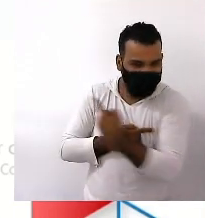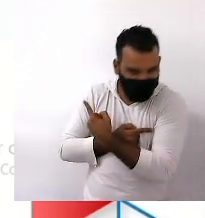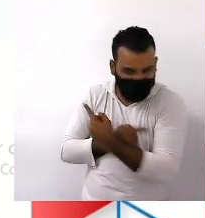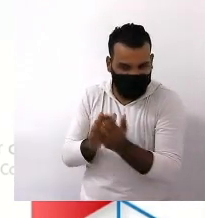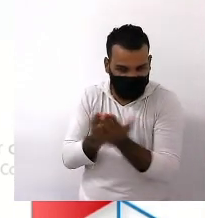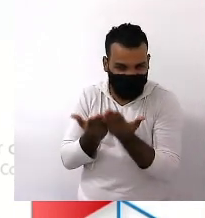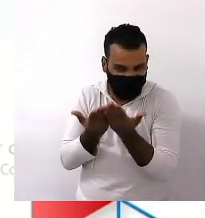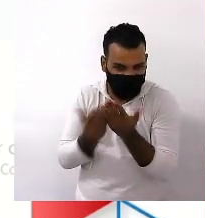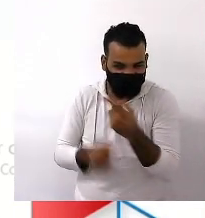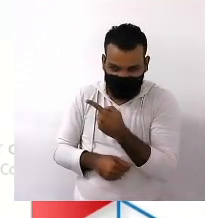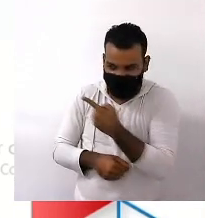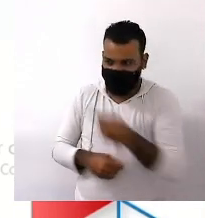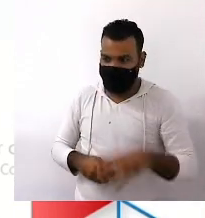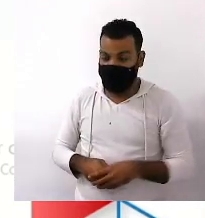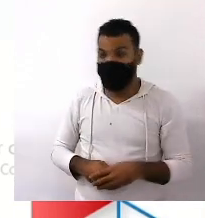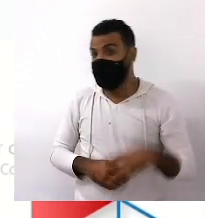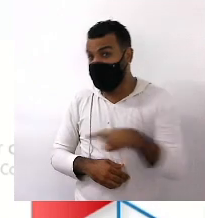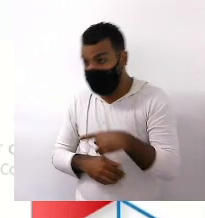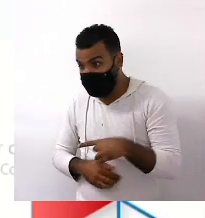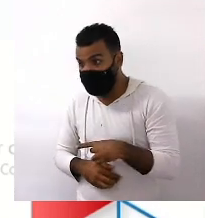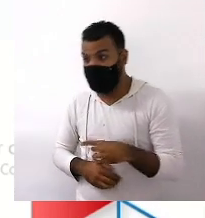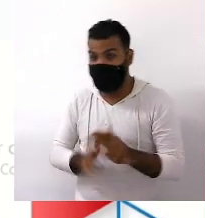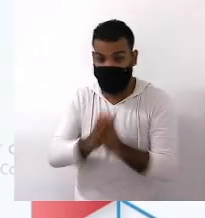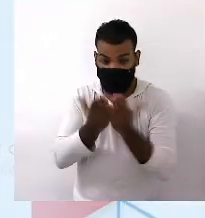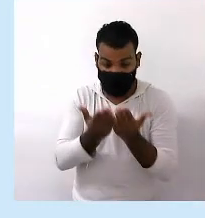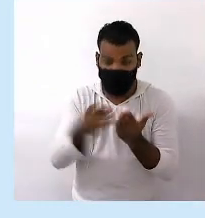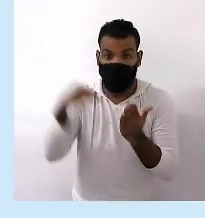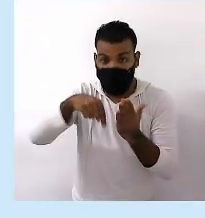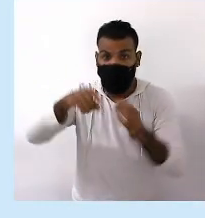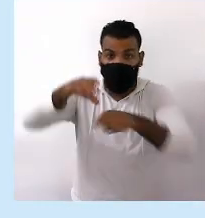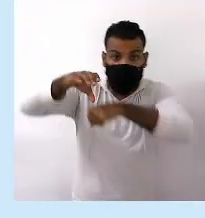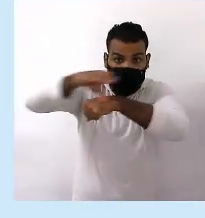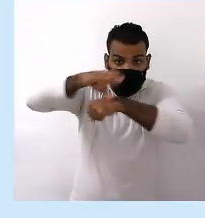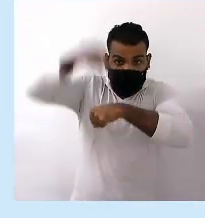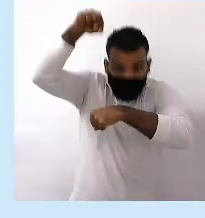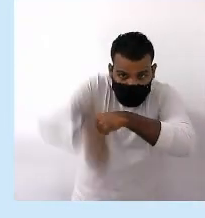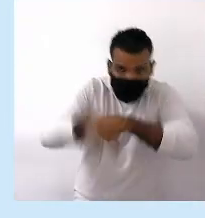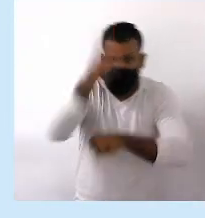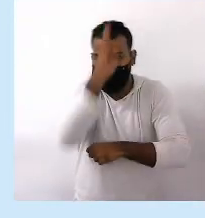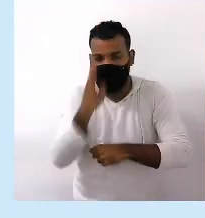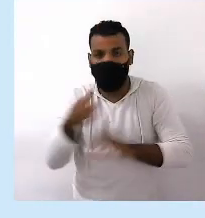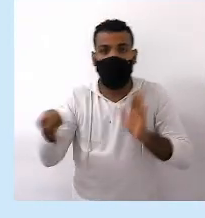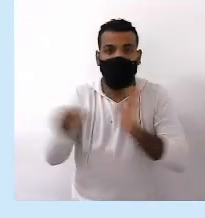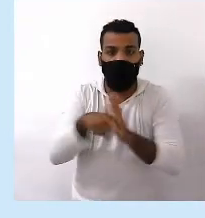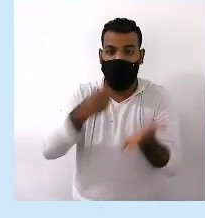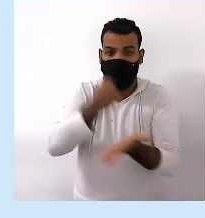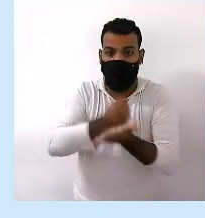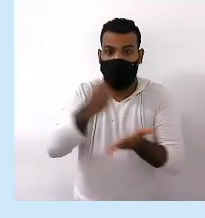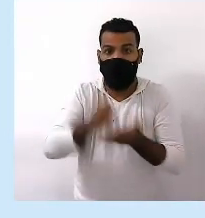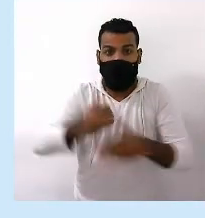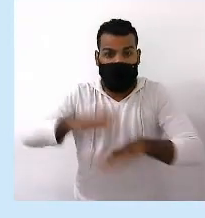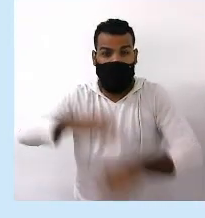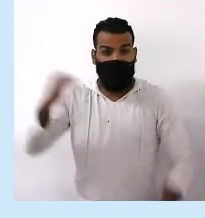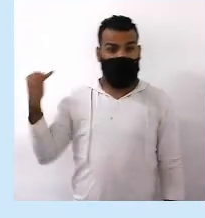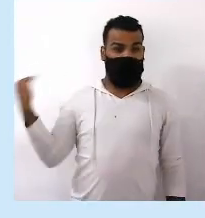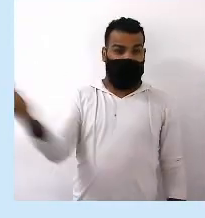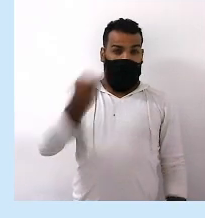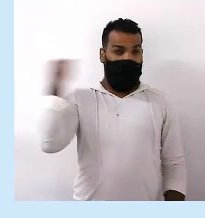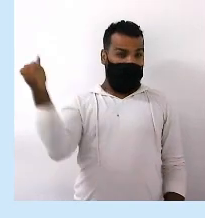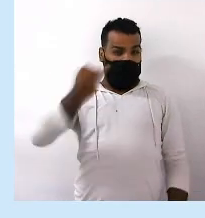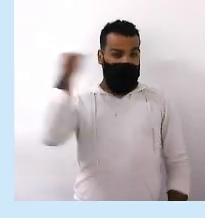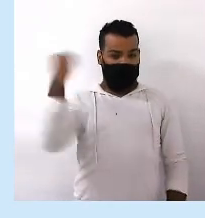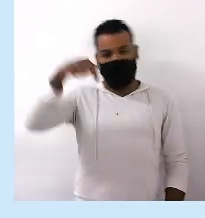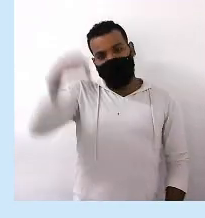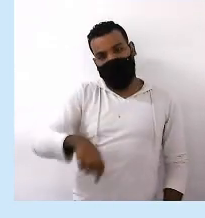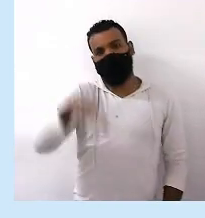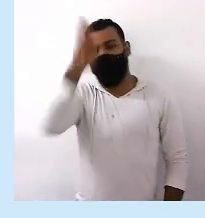Verde e amarelo Gente, essa é a nossa Constituição É o documento mais importante do nosso